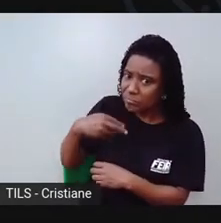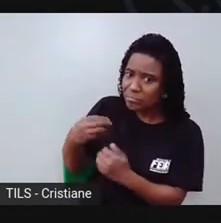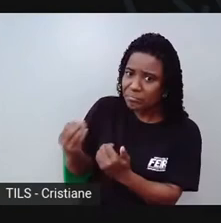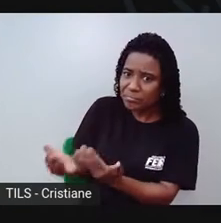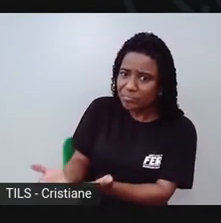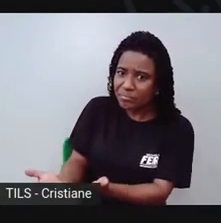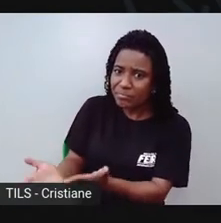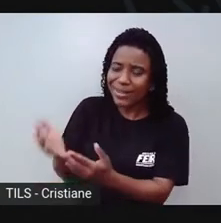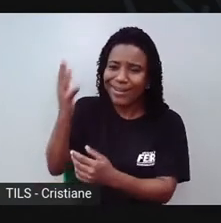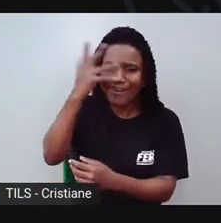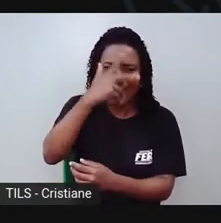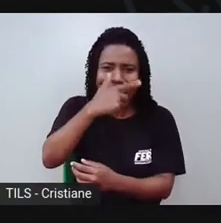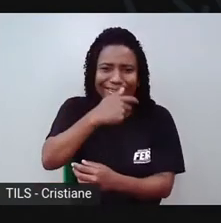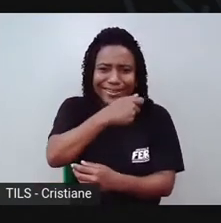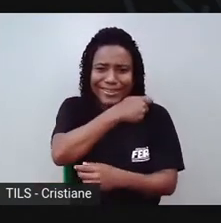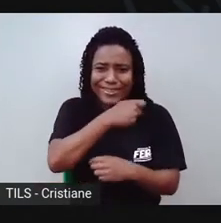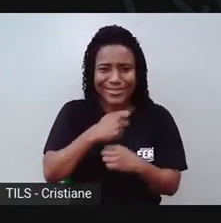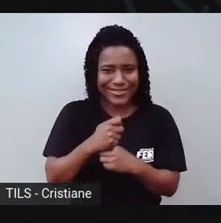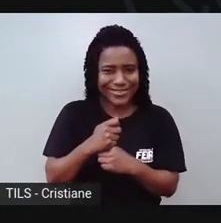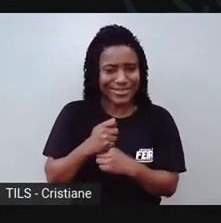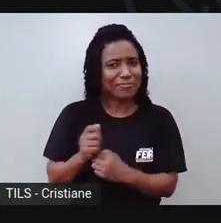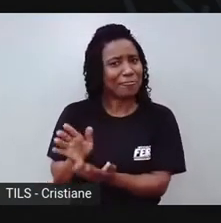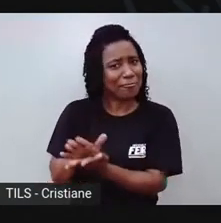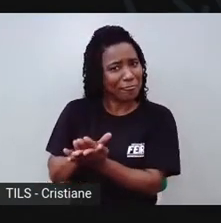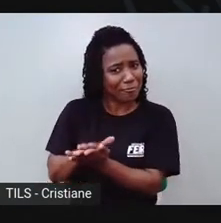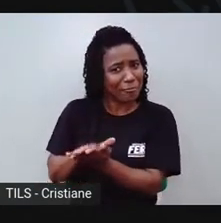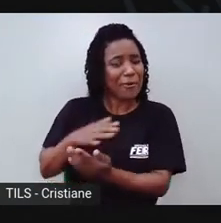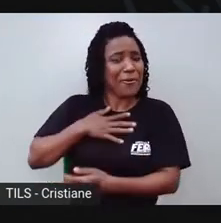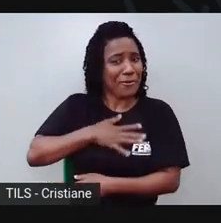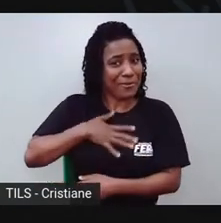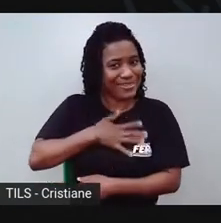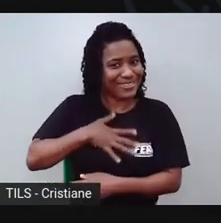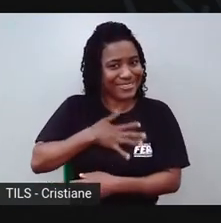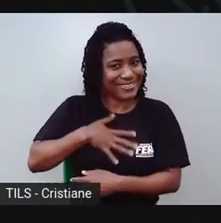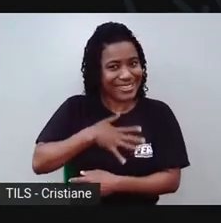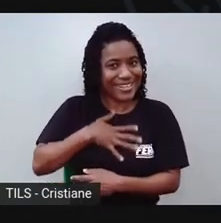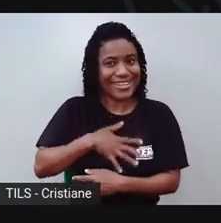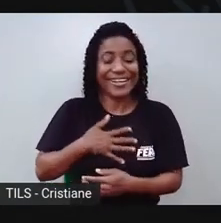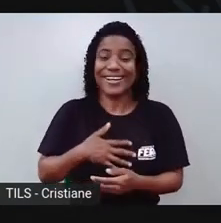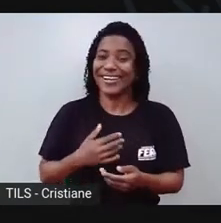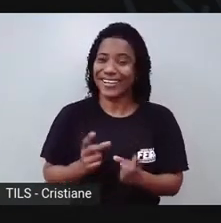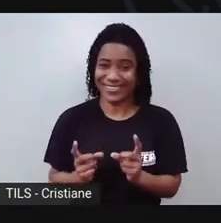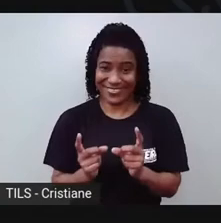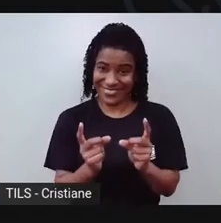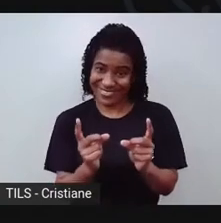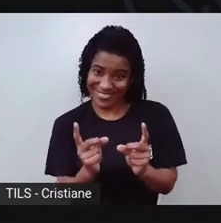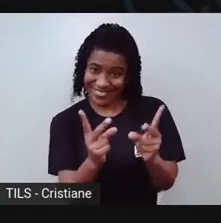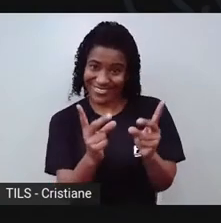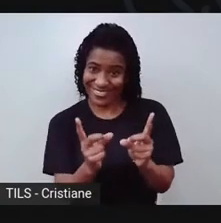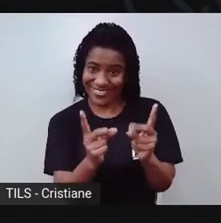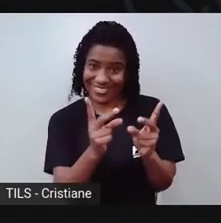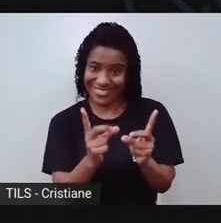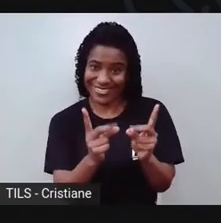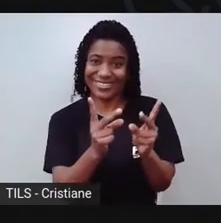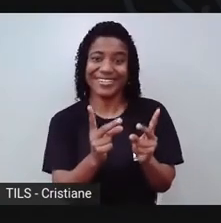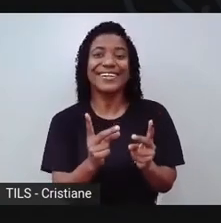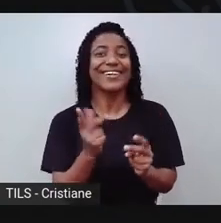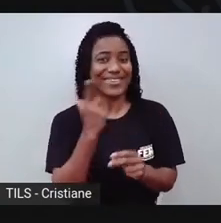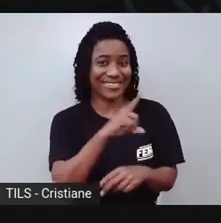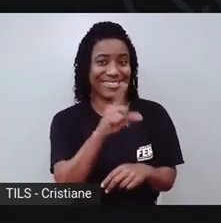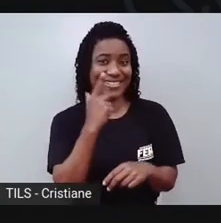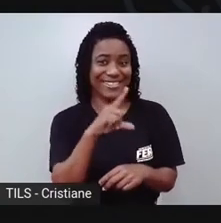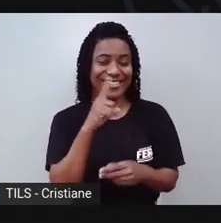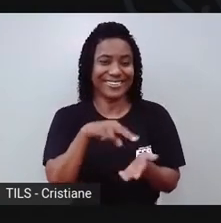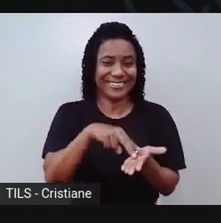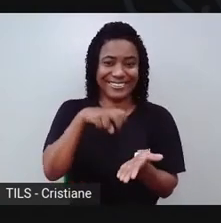pra vender na roça. Aí ele ficou todo entusiasmado, né? Que ele vende lá, cheio de dinheirinho, né? Que vendeu as pecinhas dele. Aí ele foi